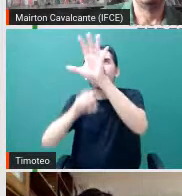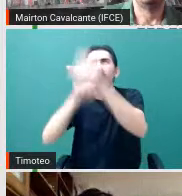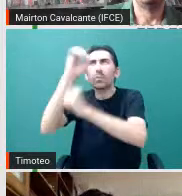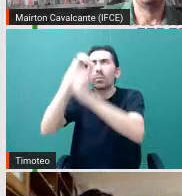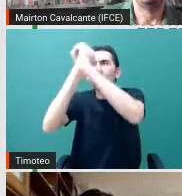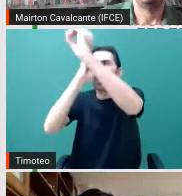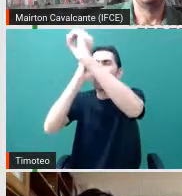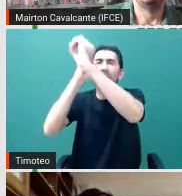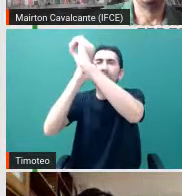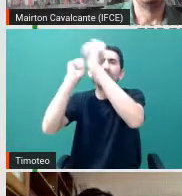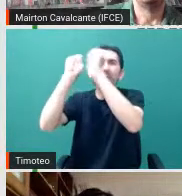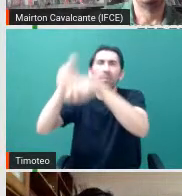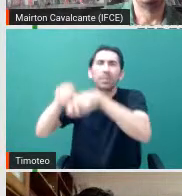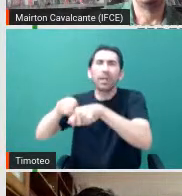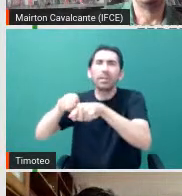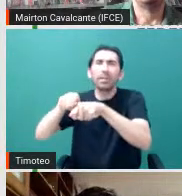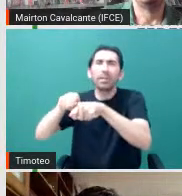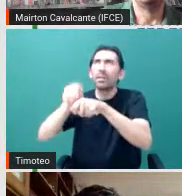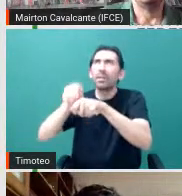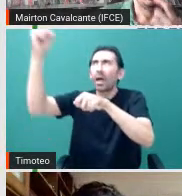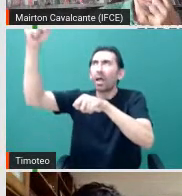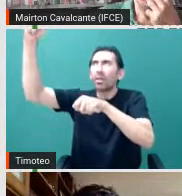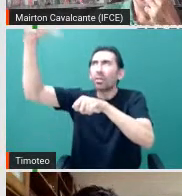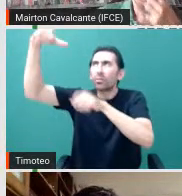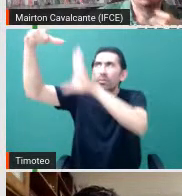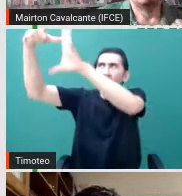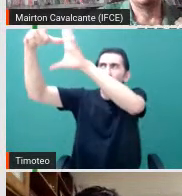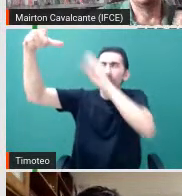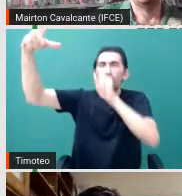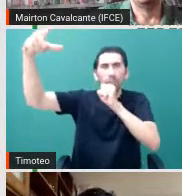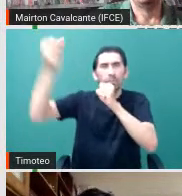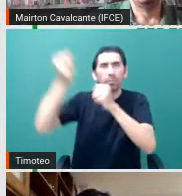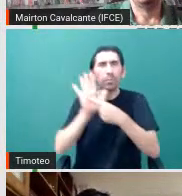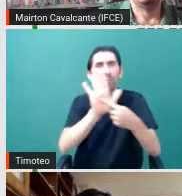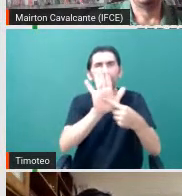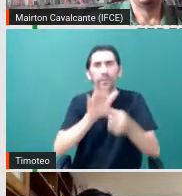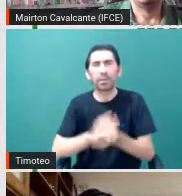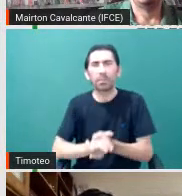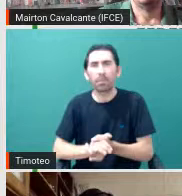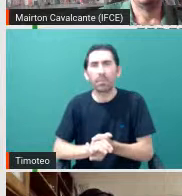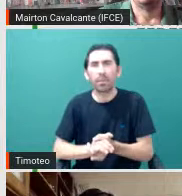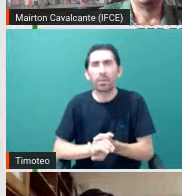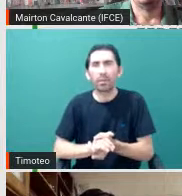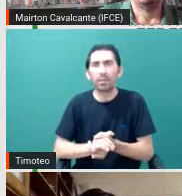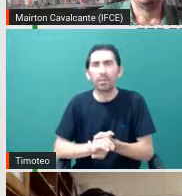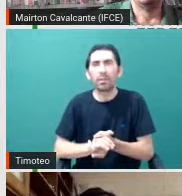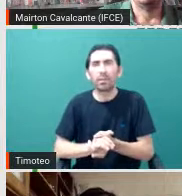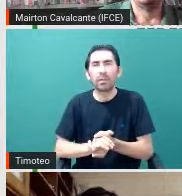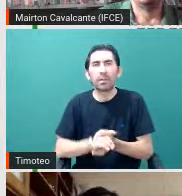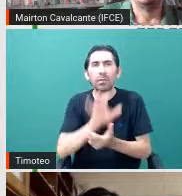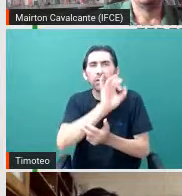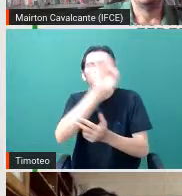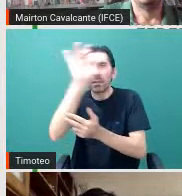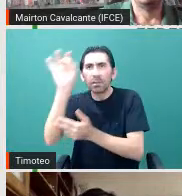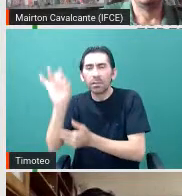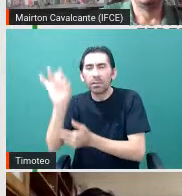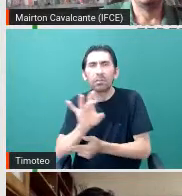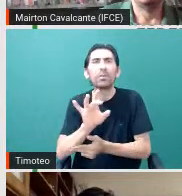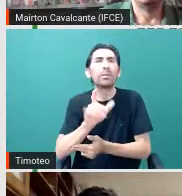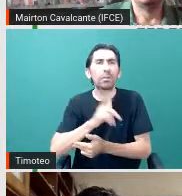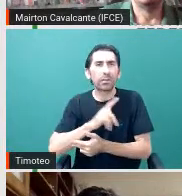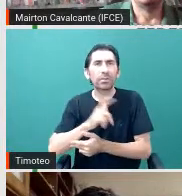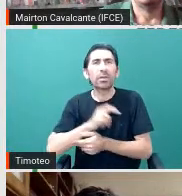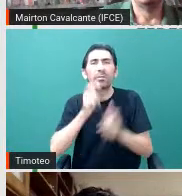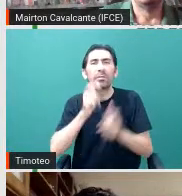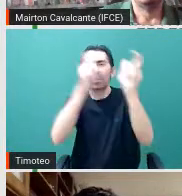objetos. Então, o gêmenes, na verdade, são dois telescópios, um no Havaí e